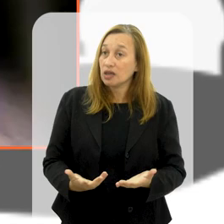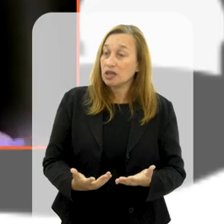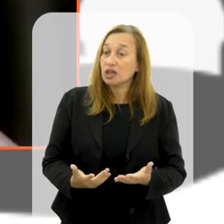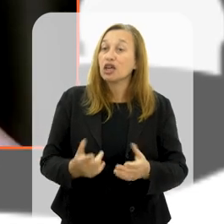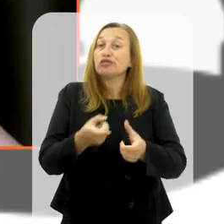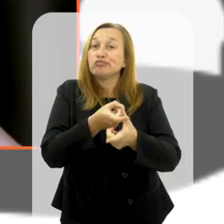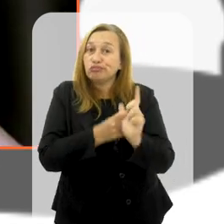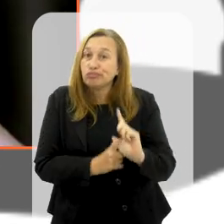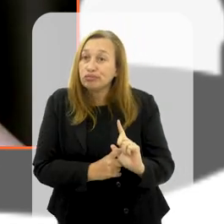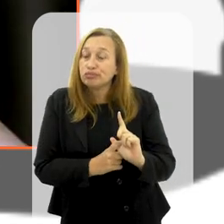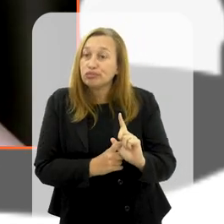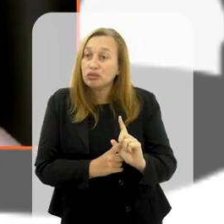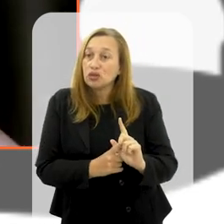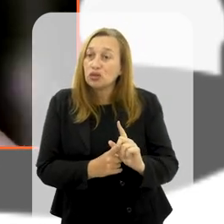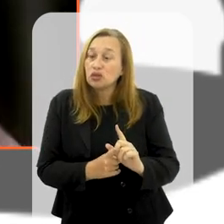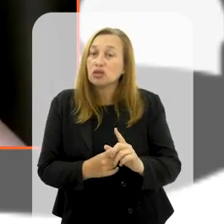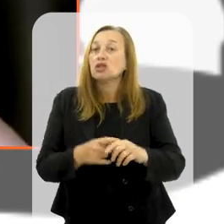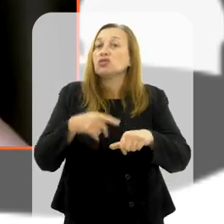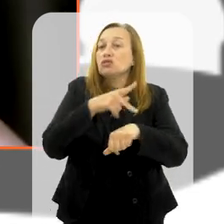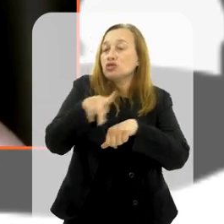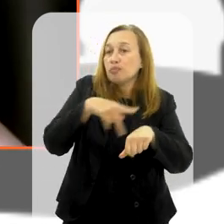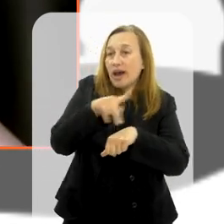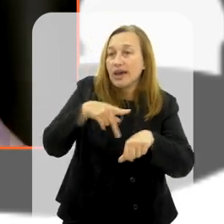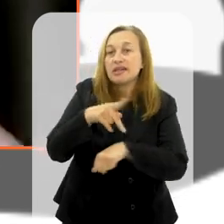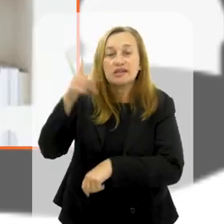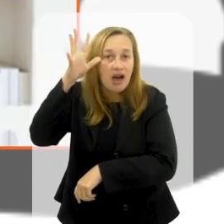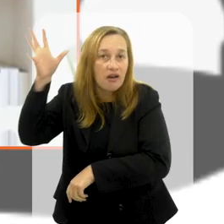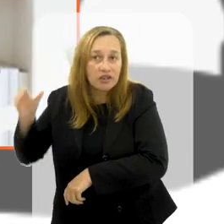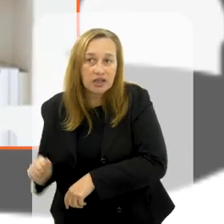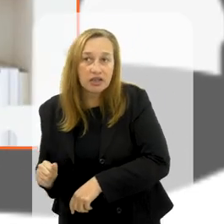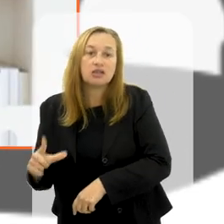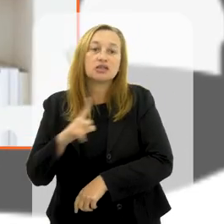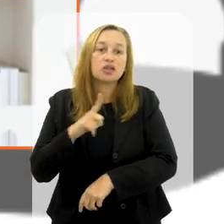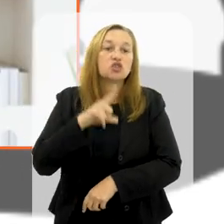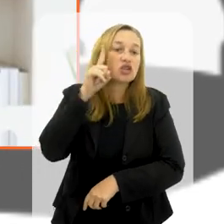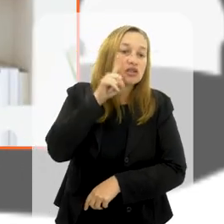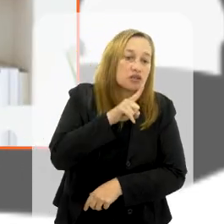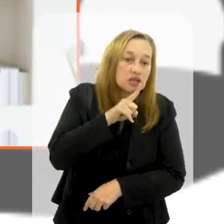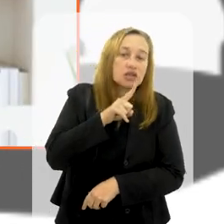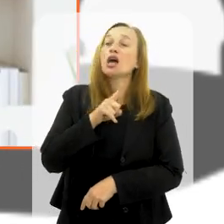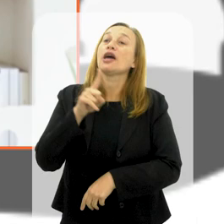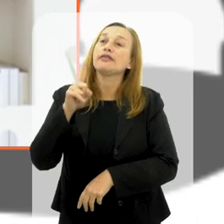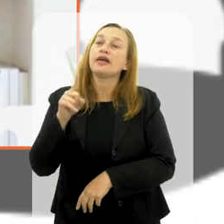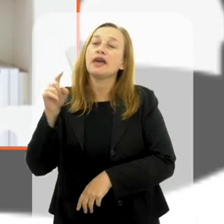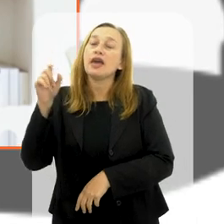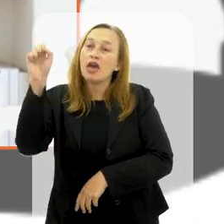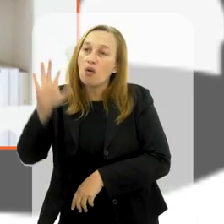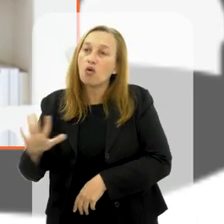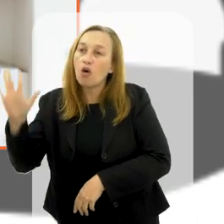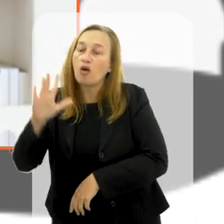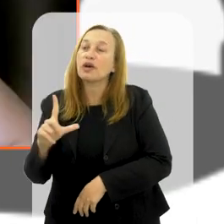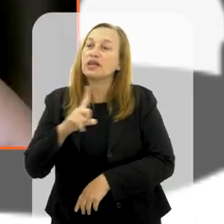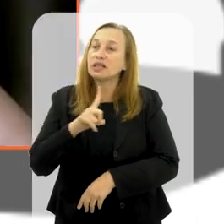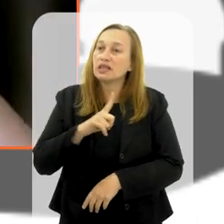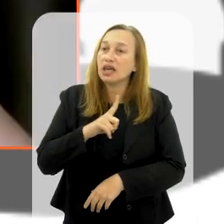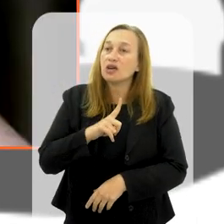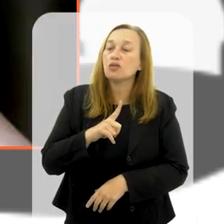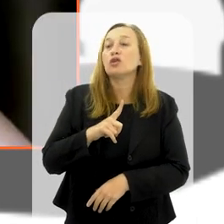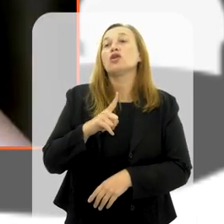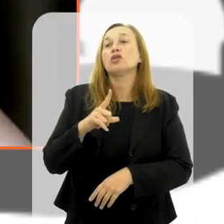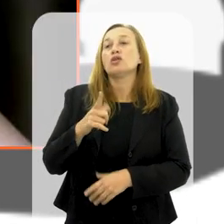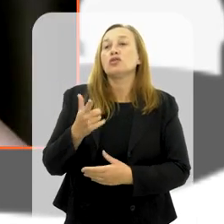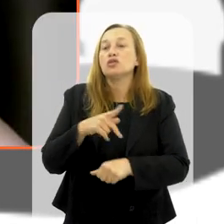das dívidas externas dos países africanos. A gente tem os Estados Unidos, a gente tem a Europa, e a gente tem os países de